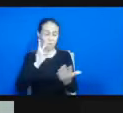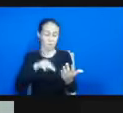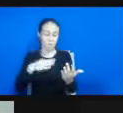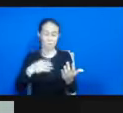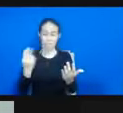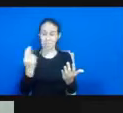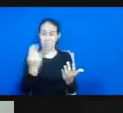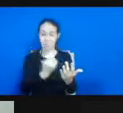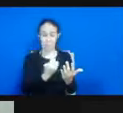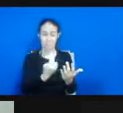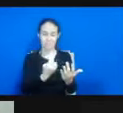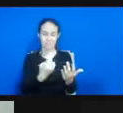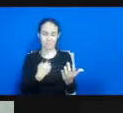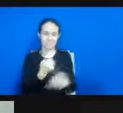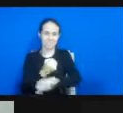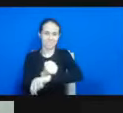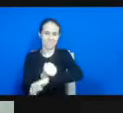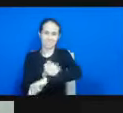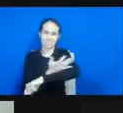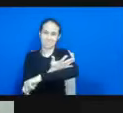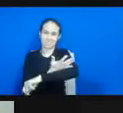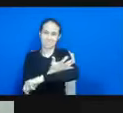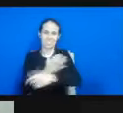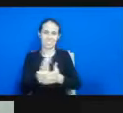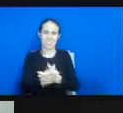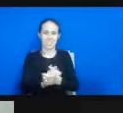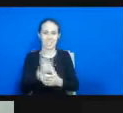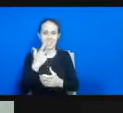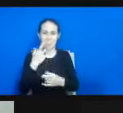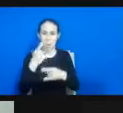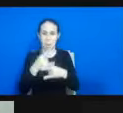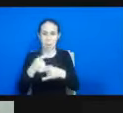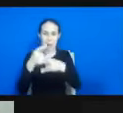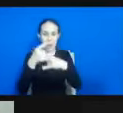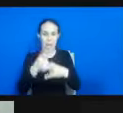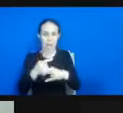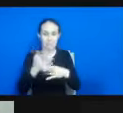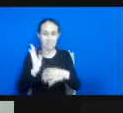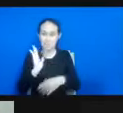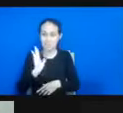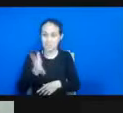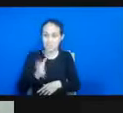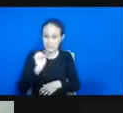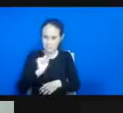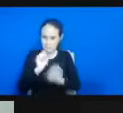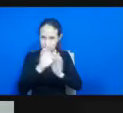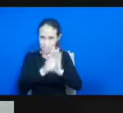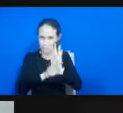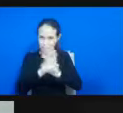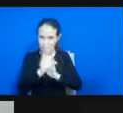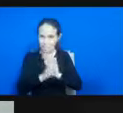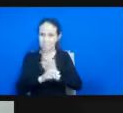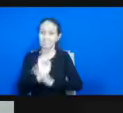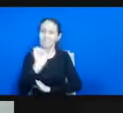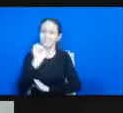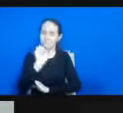citado numa live eu falei como assim, gente? Live agora já vale? É, gente são pessoas tão antenadas